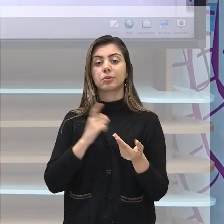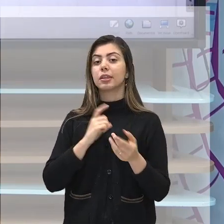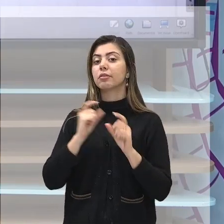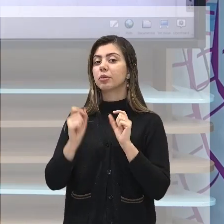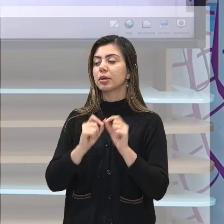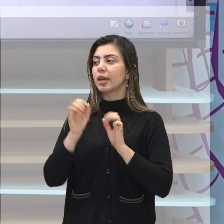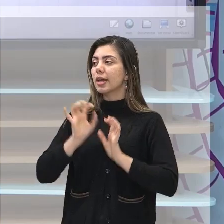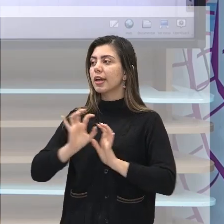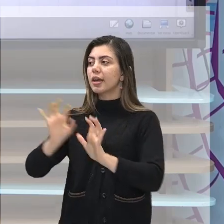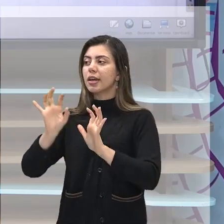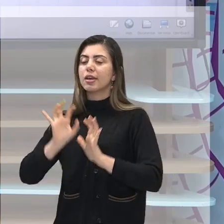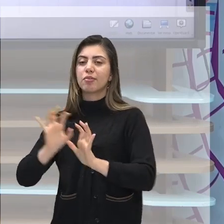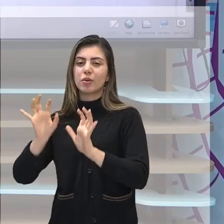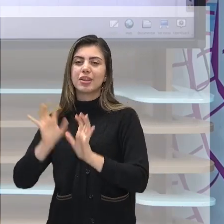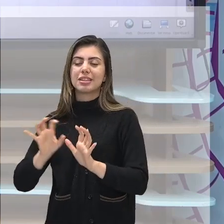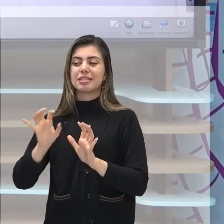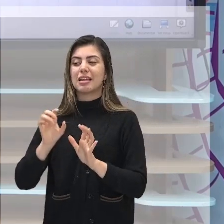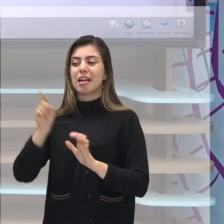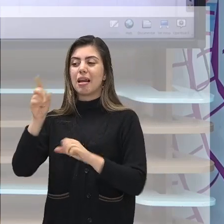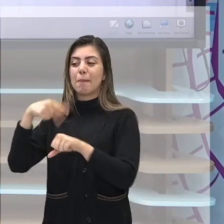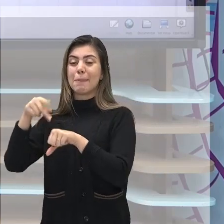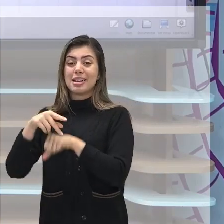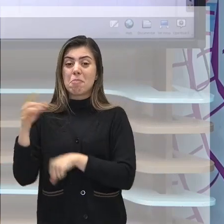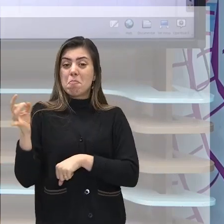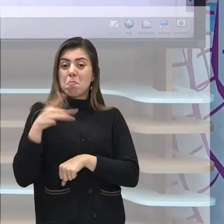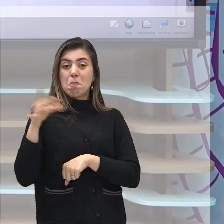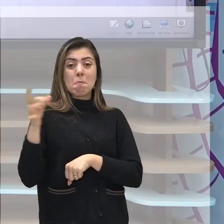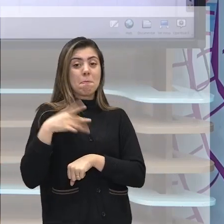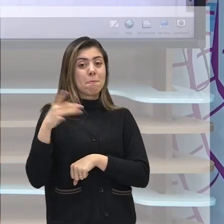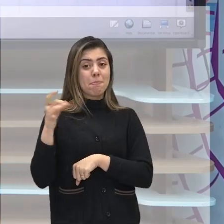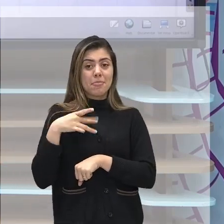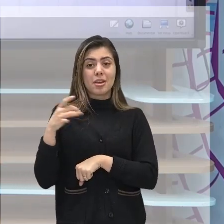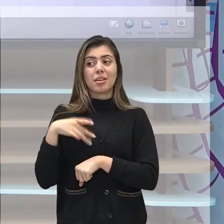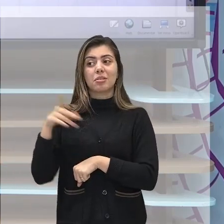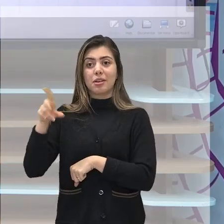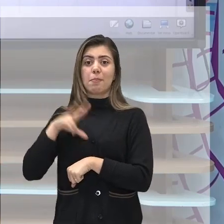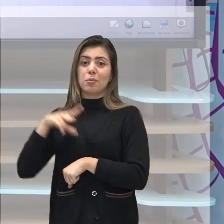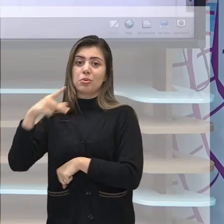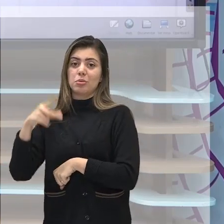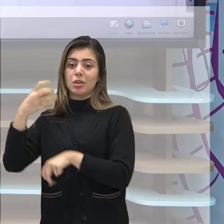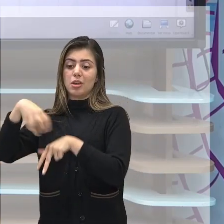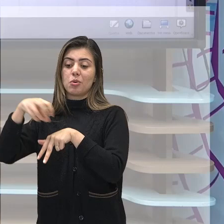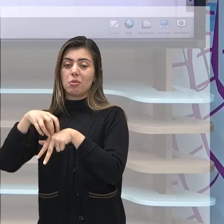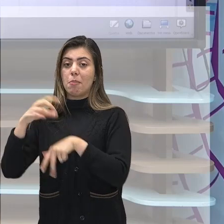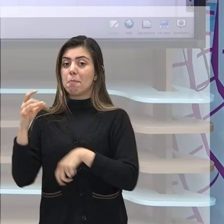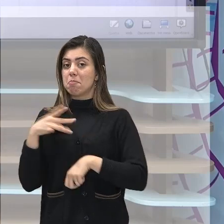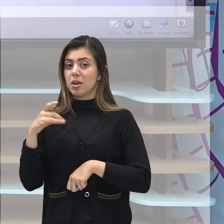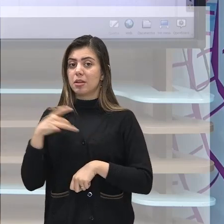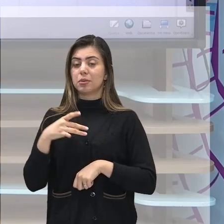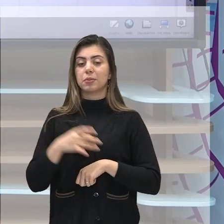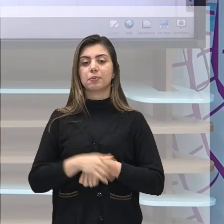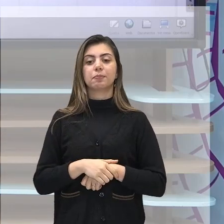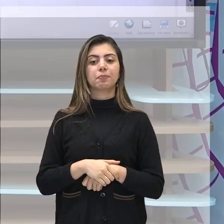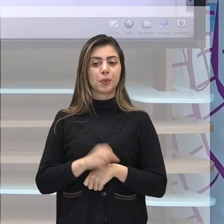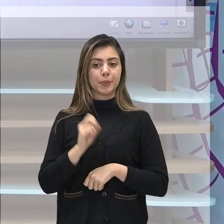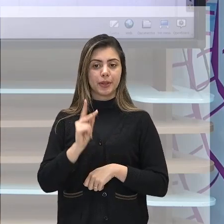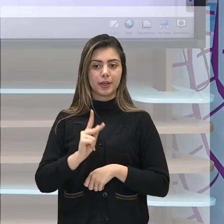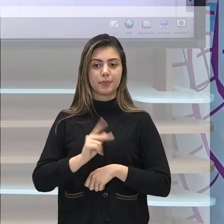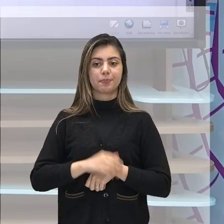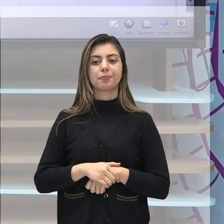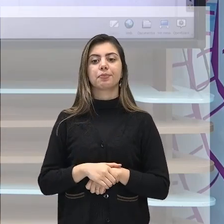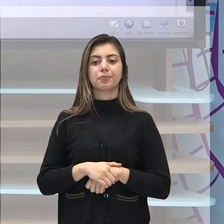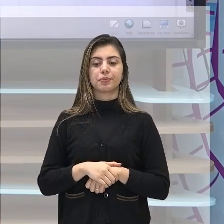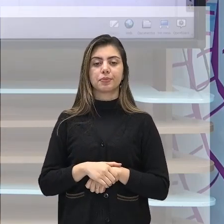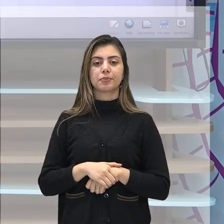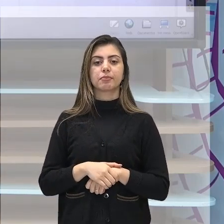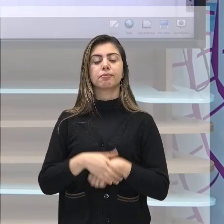que vai gerar esse medo, esse rebuliço na coroa portuguesa. Beleza? Ok.